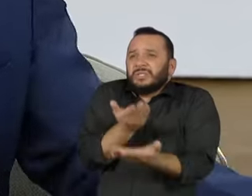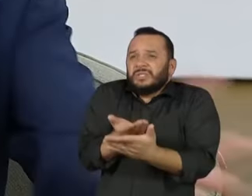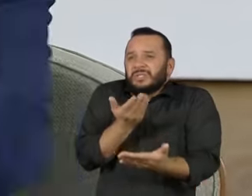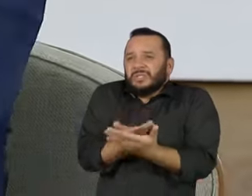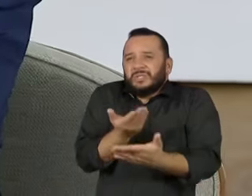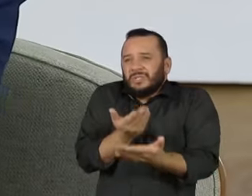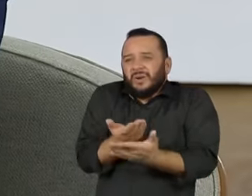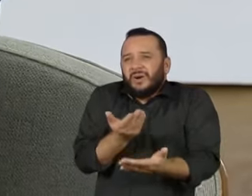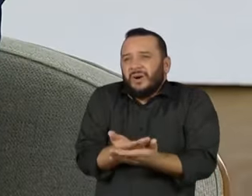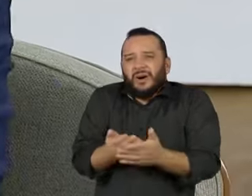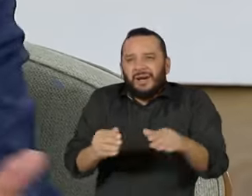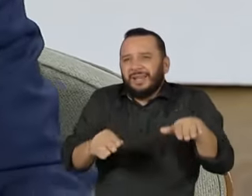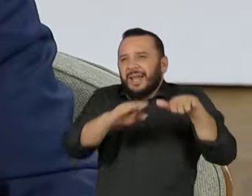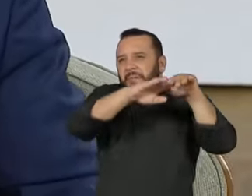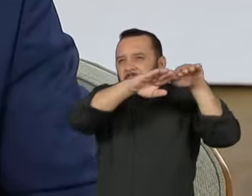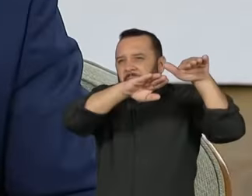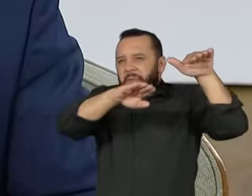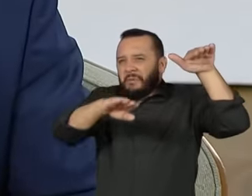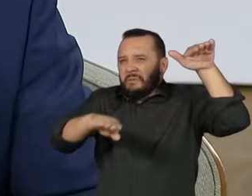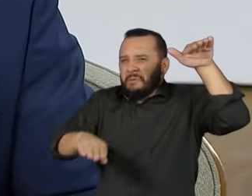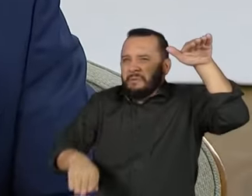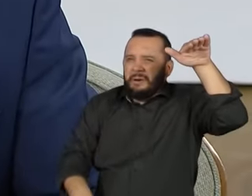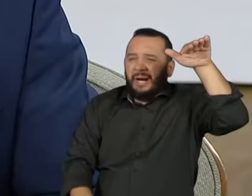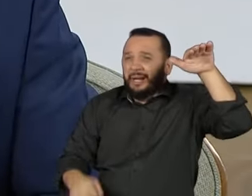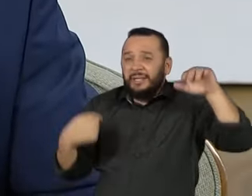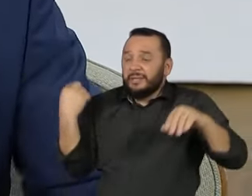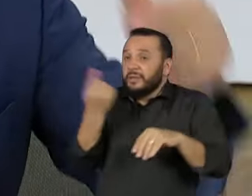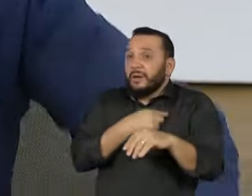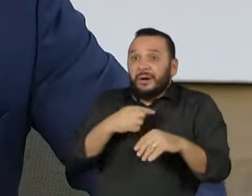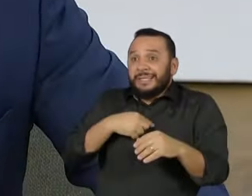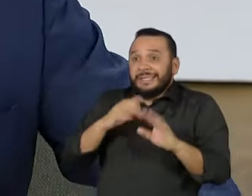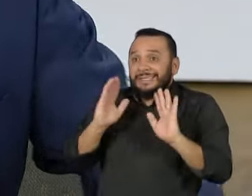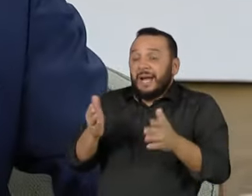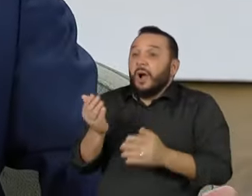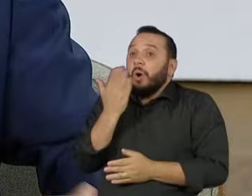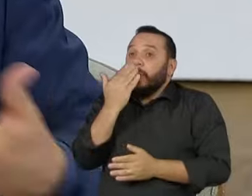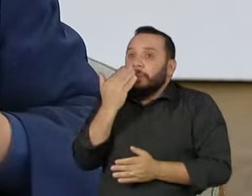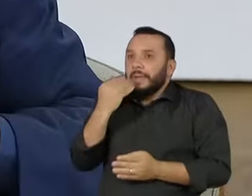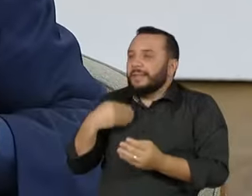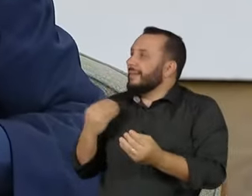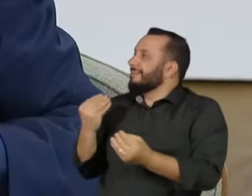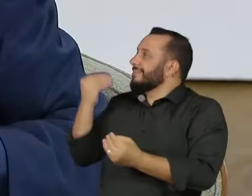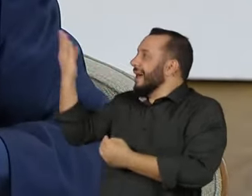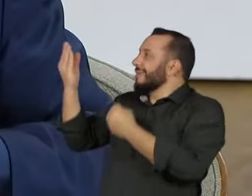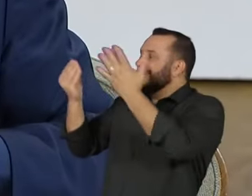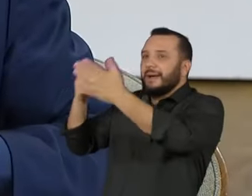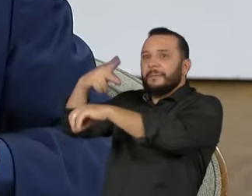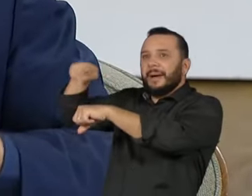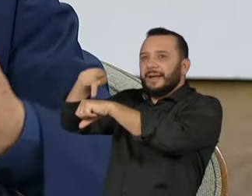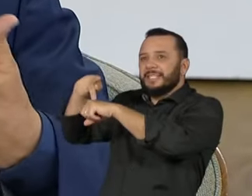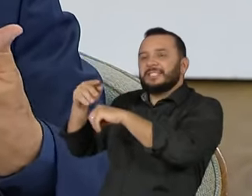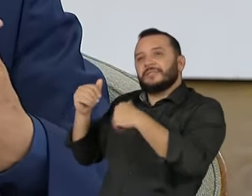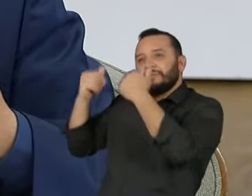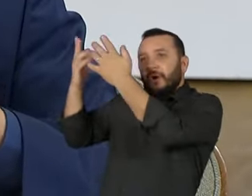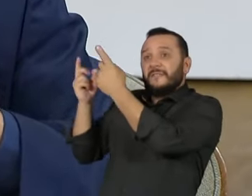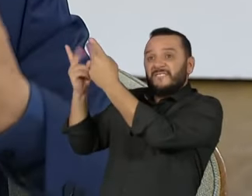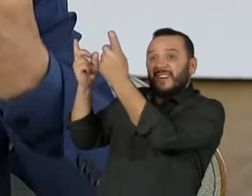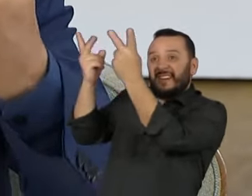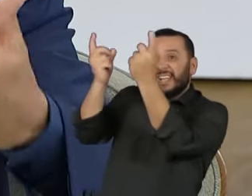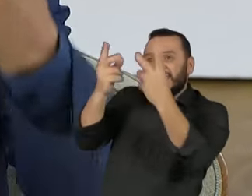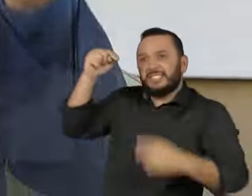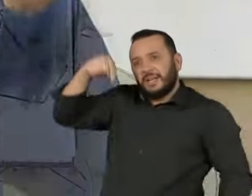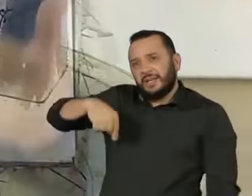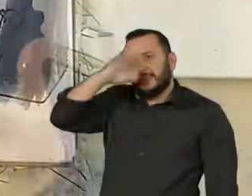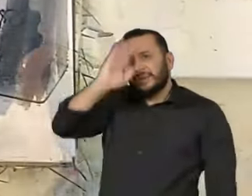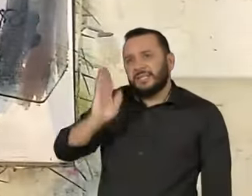Nós estamos alimentando o mundo e vendo fome dentro do país. Isso é presente, sabe? Então assim, o problema é